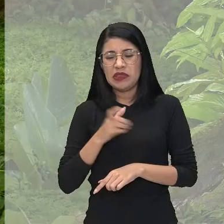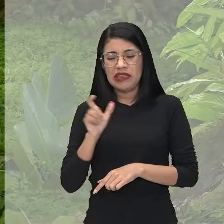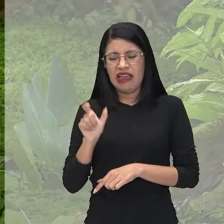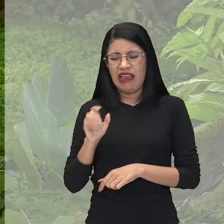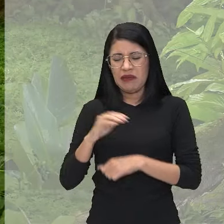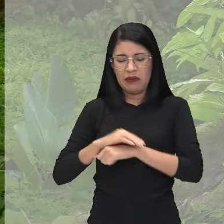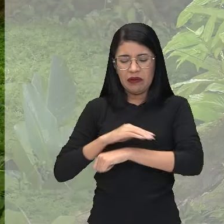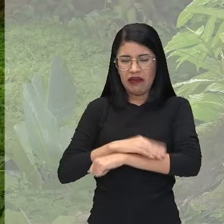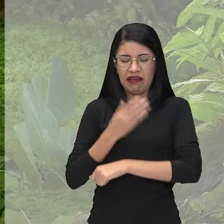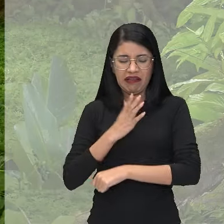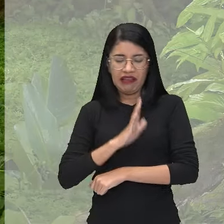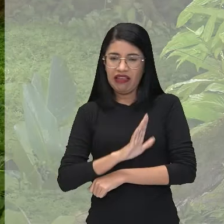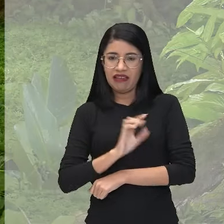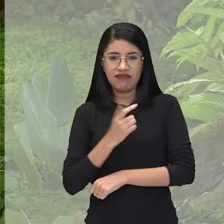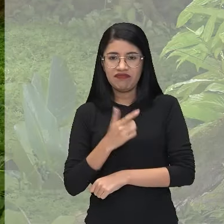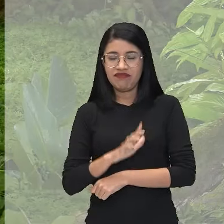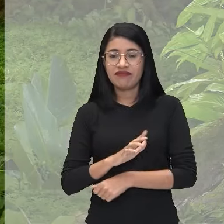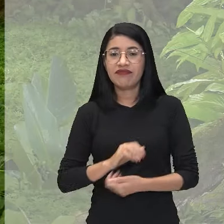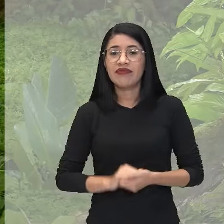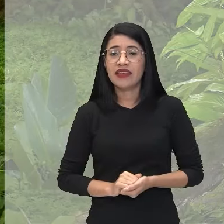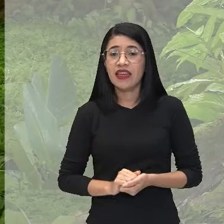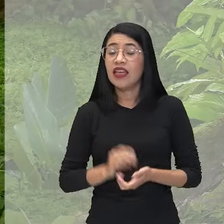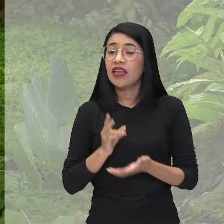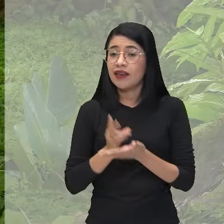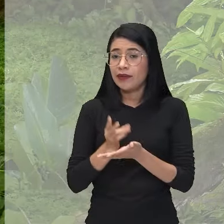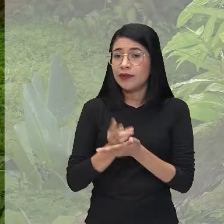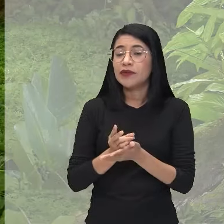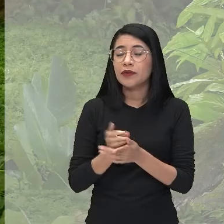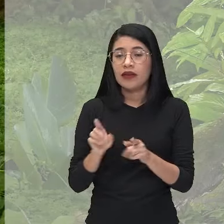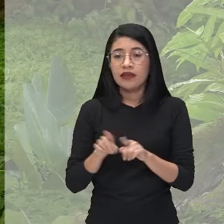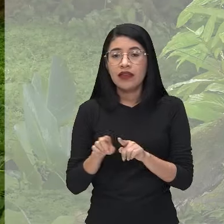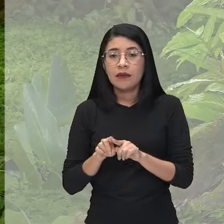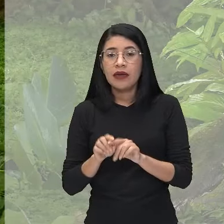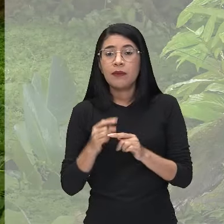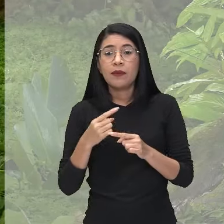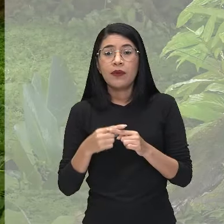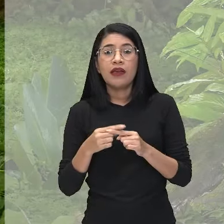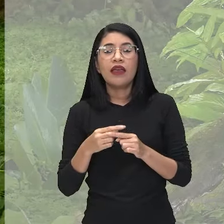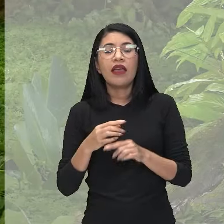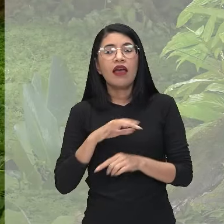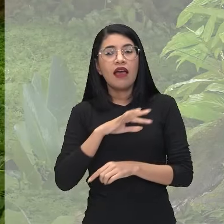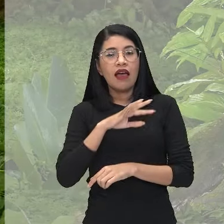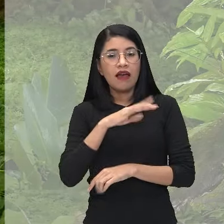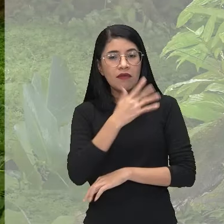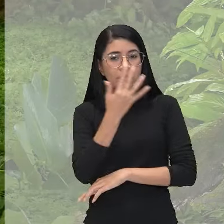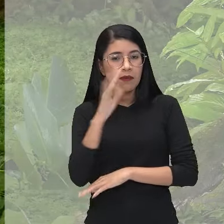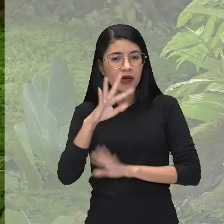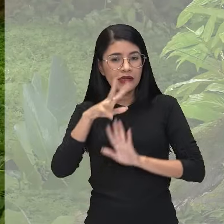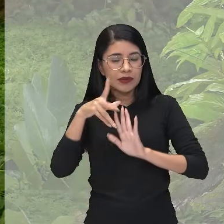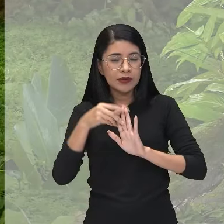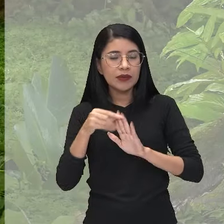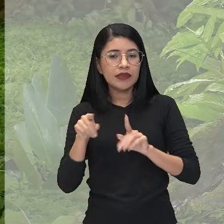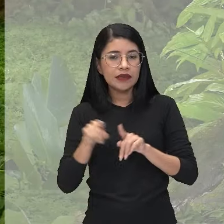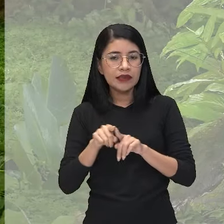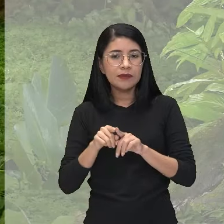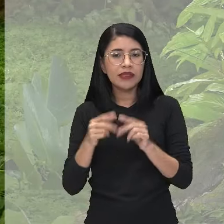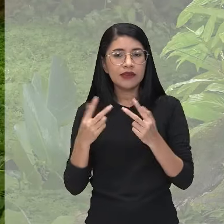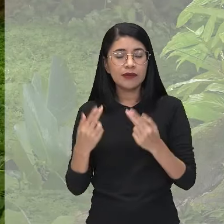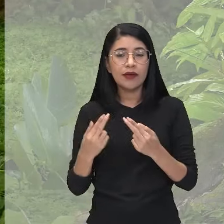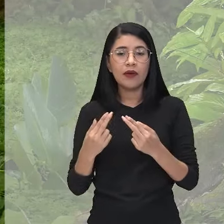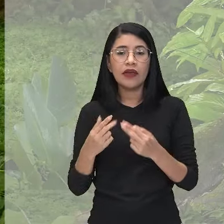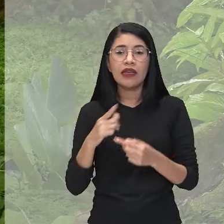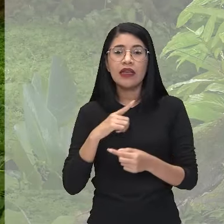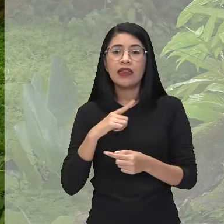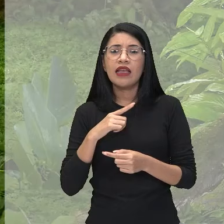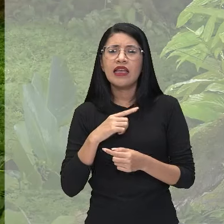do Sapo. E assim, ele deverá permanecer tal como a Amazônia vítima, inclusive de uma